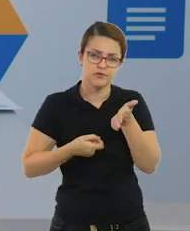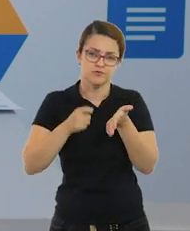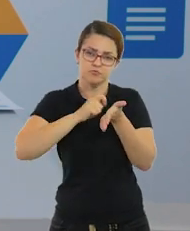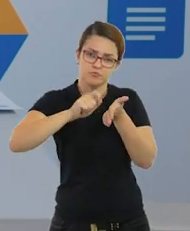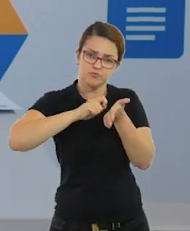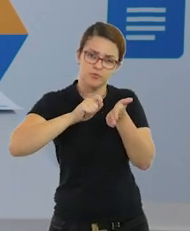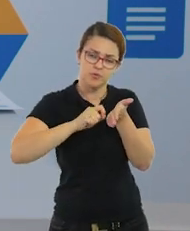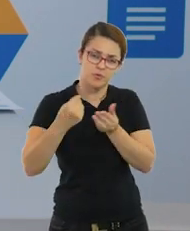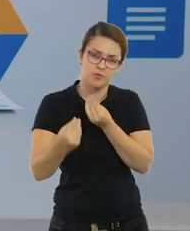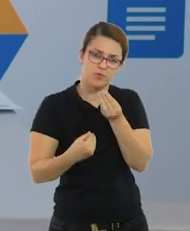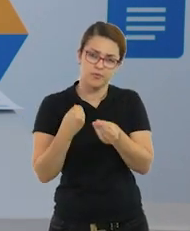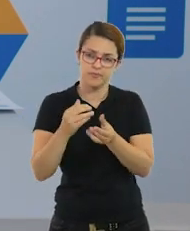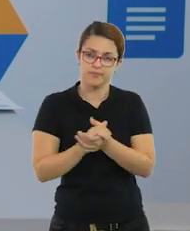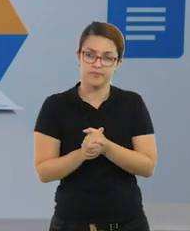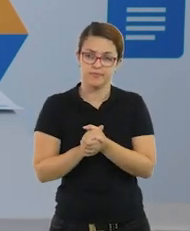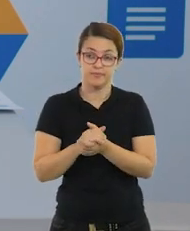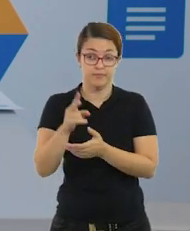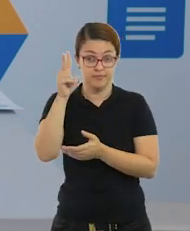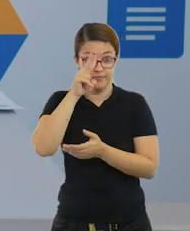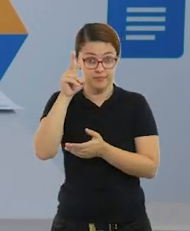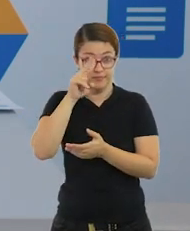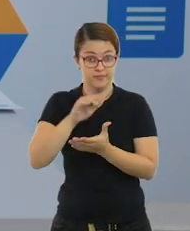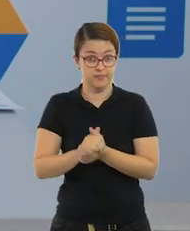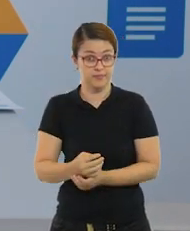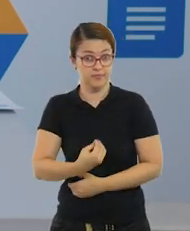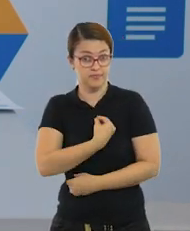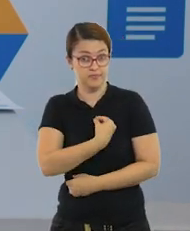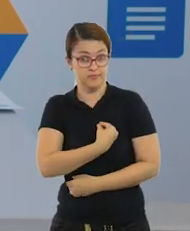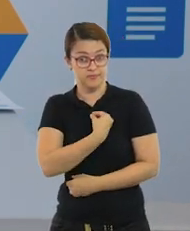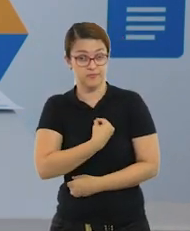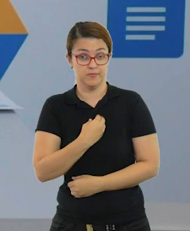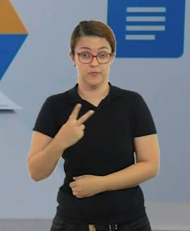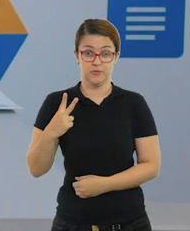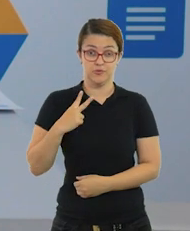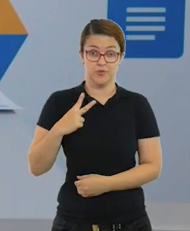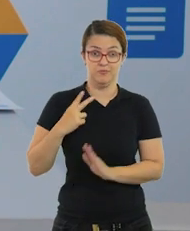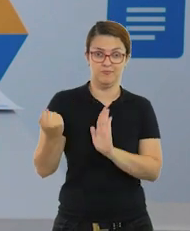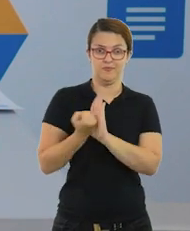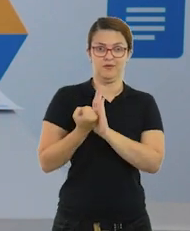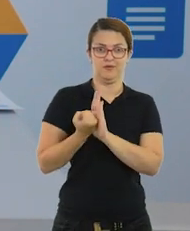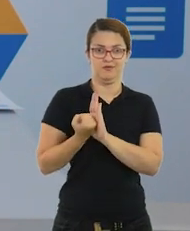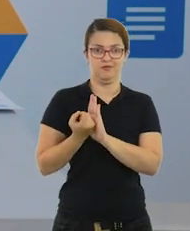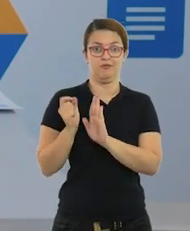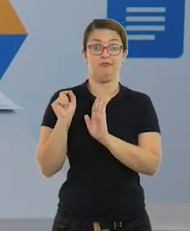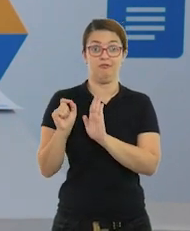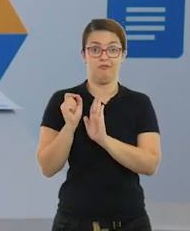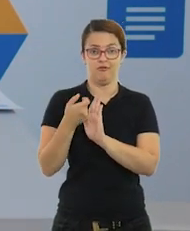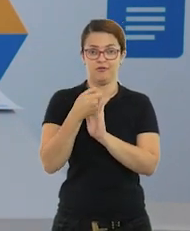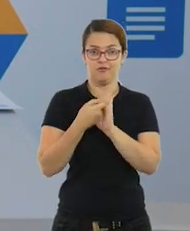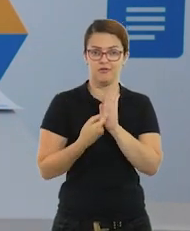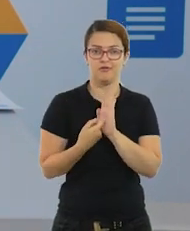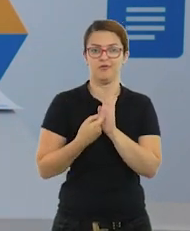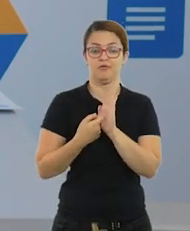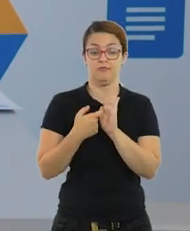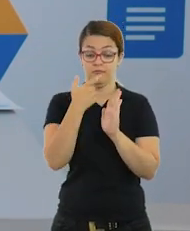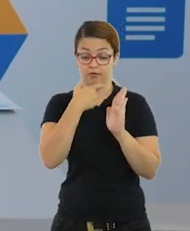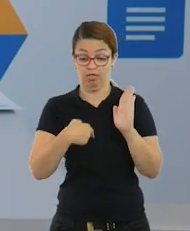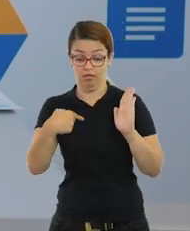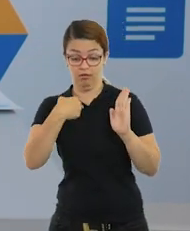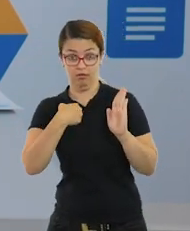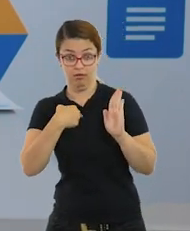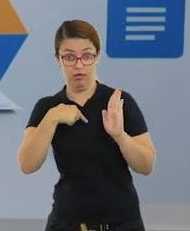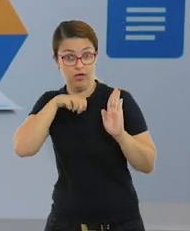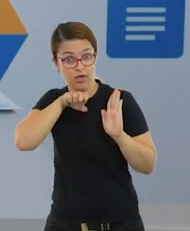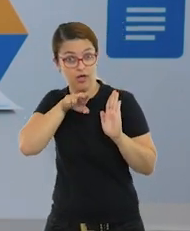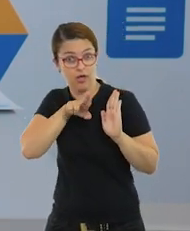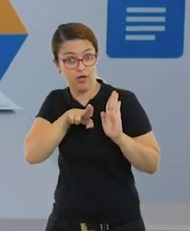fazer a produção desse texto. Nós vimos que no relato pessoal nós fazemos a narração do texto na